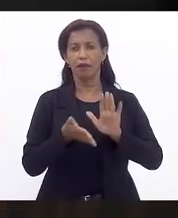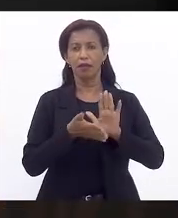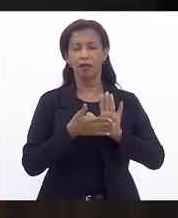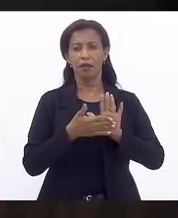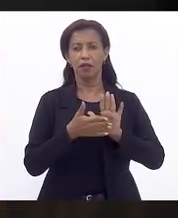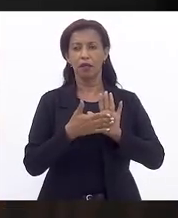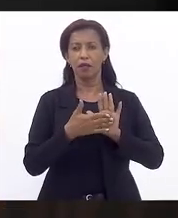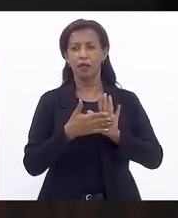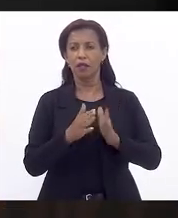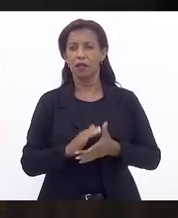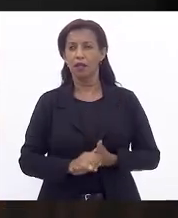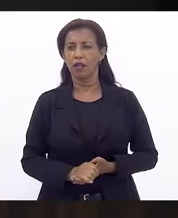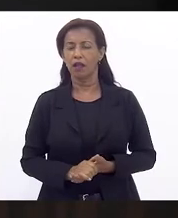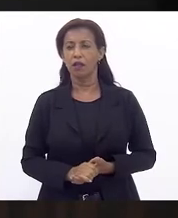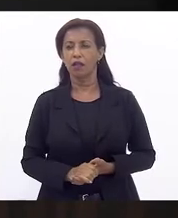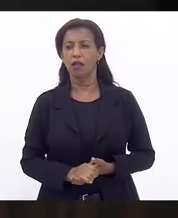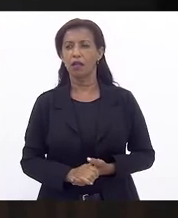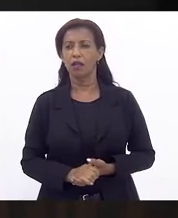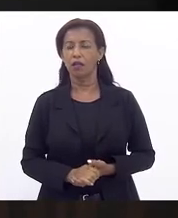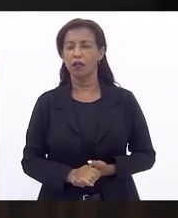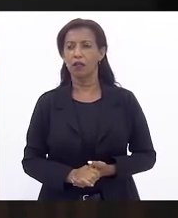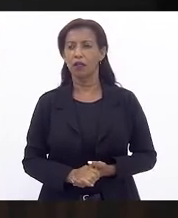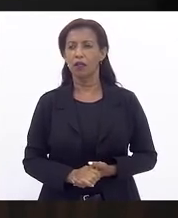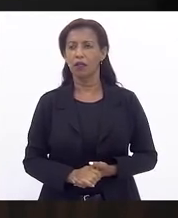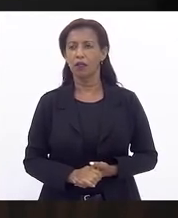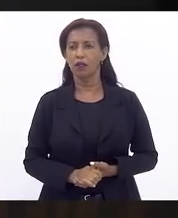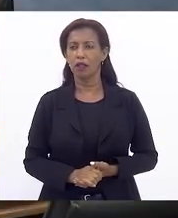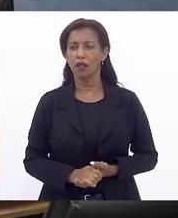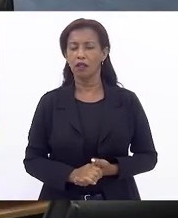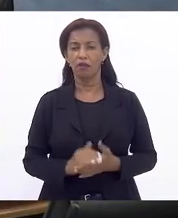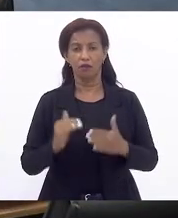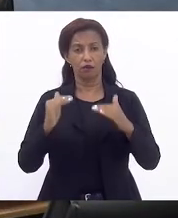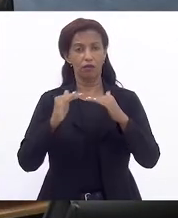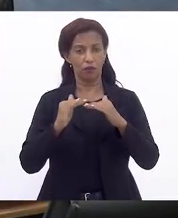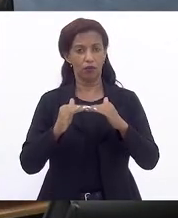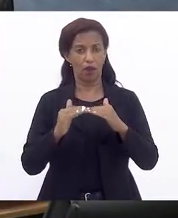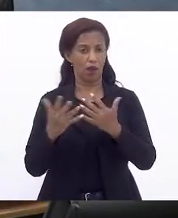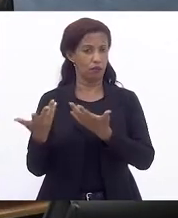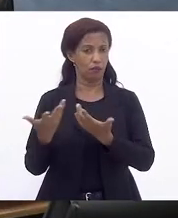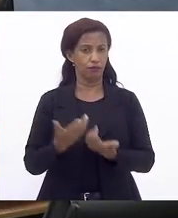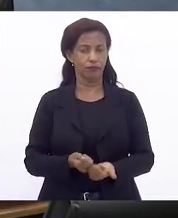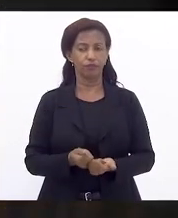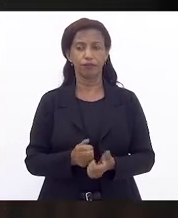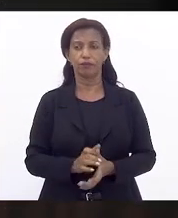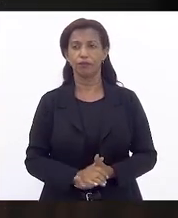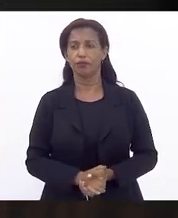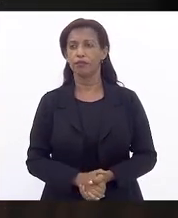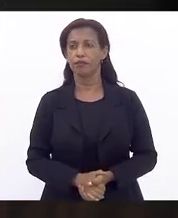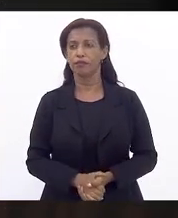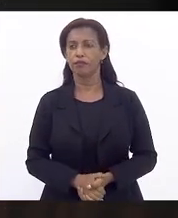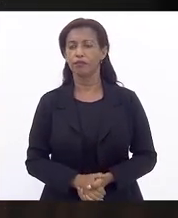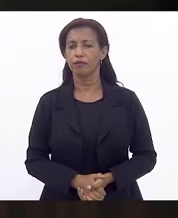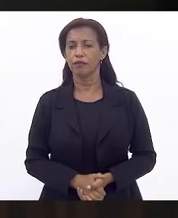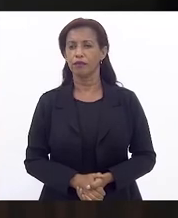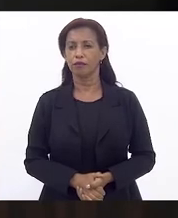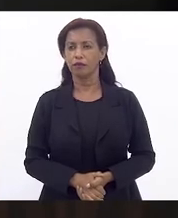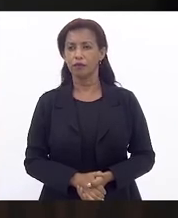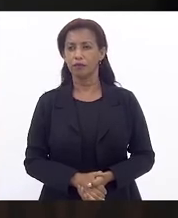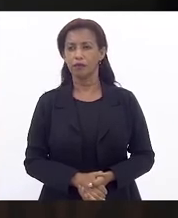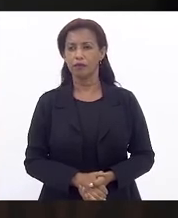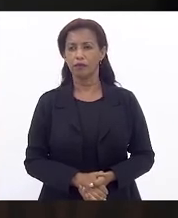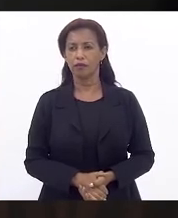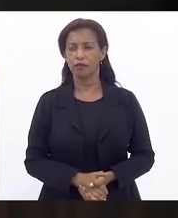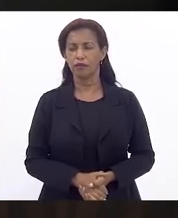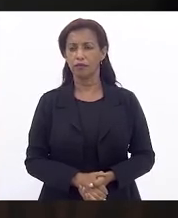pela direita humana, deputado Dani Monteiro. Monteiro. Parecer favorável. Obrigado, deputado. Obrigado, deputado.